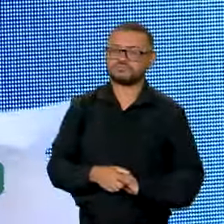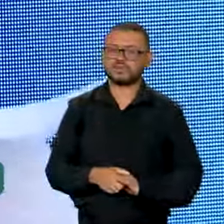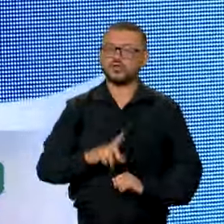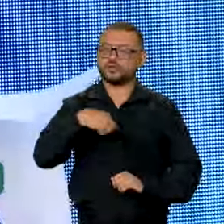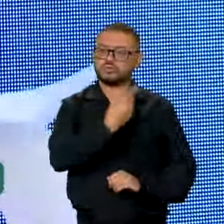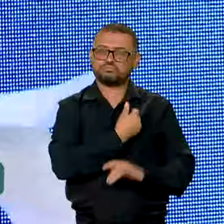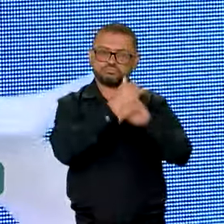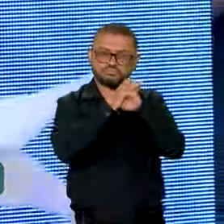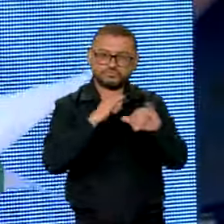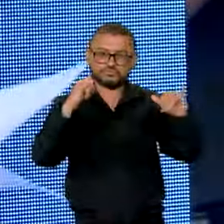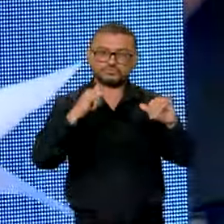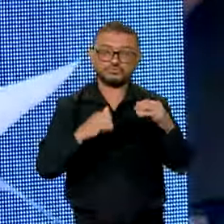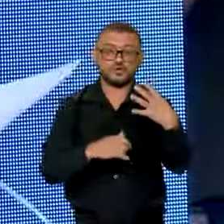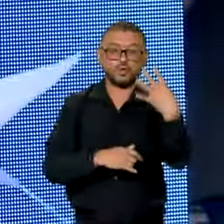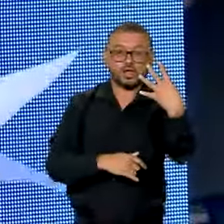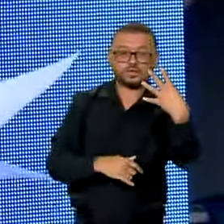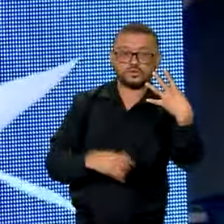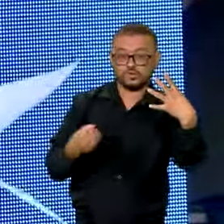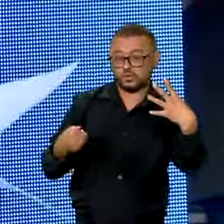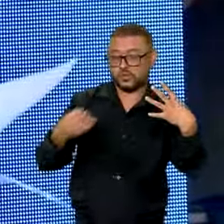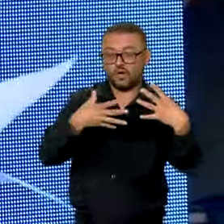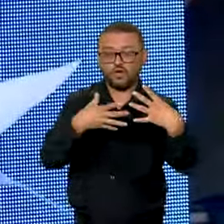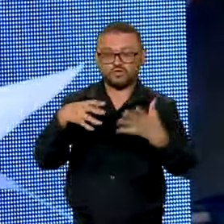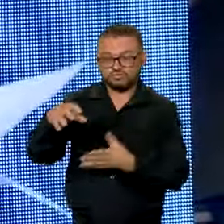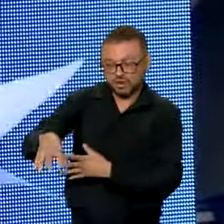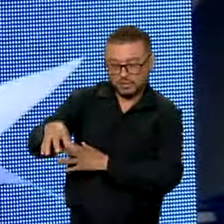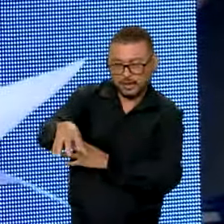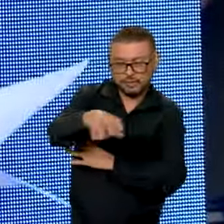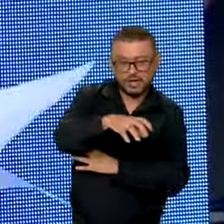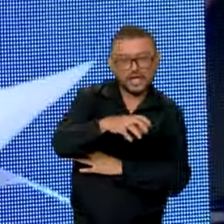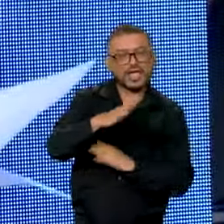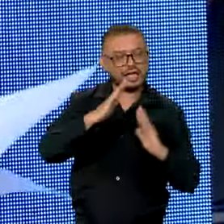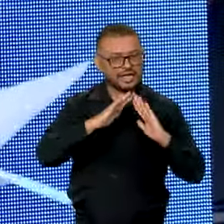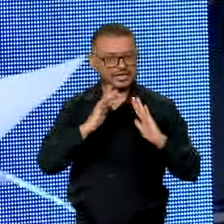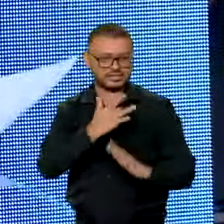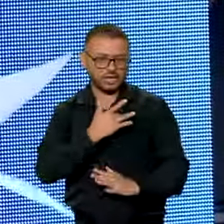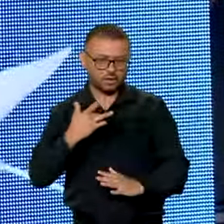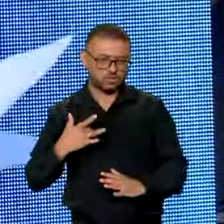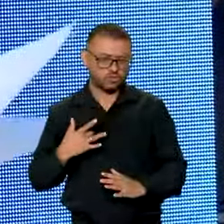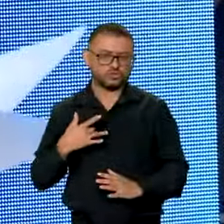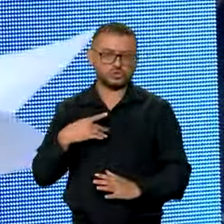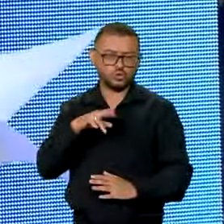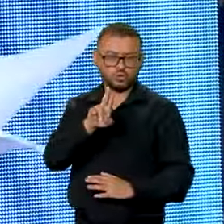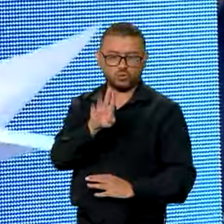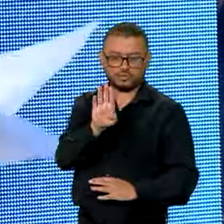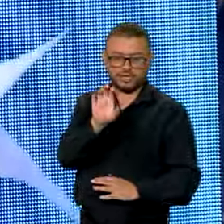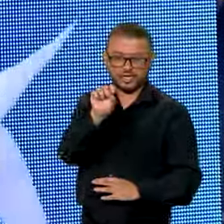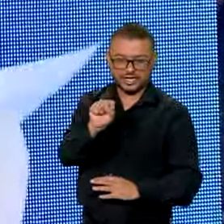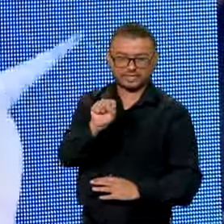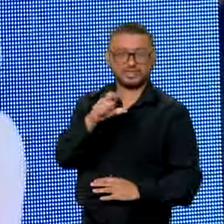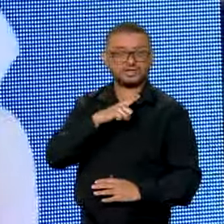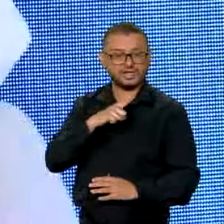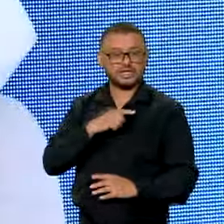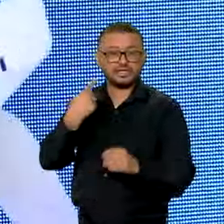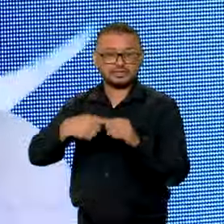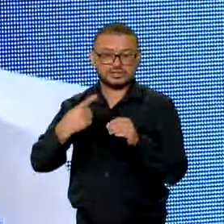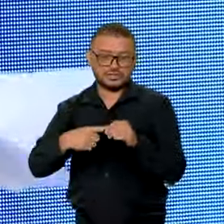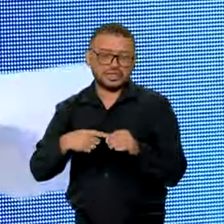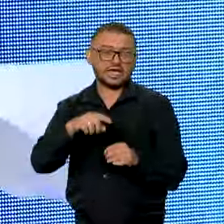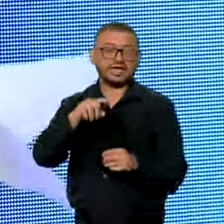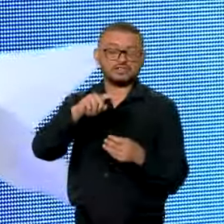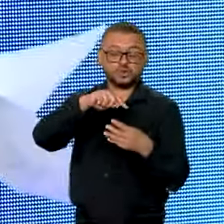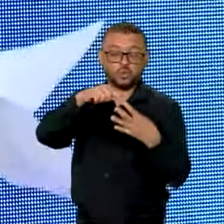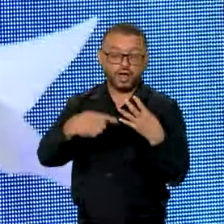anunciando mais quatro unidades básicas de saúde em Francisco Morato, em Caeira, em